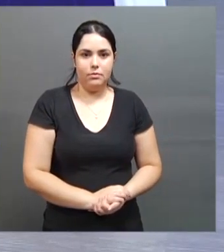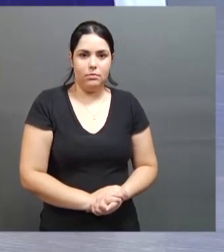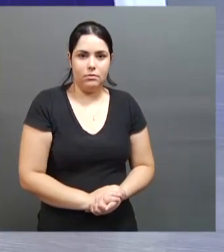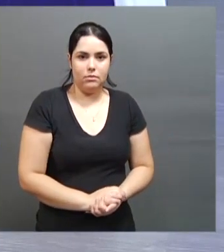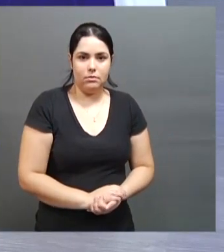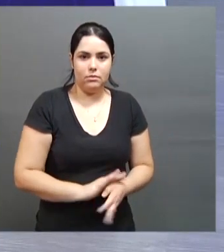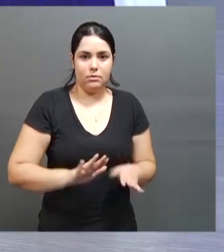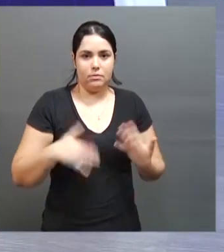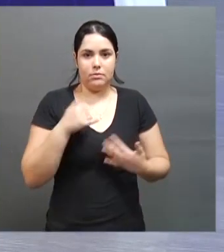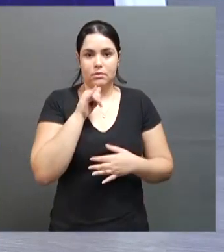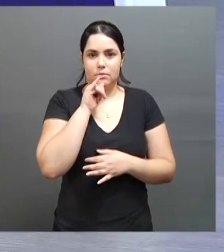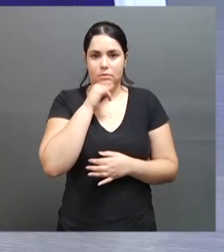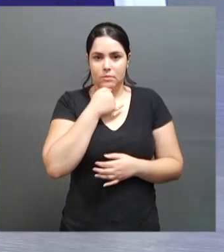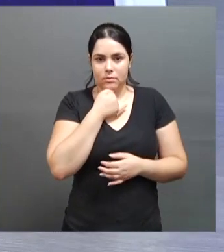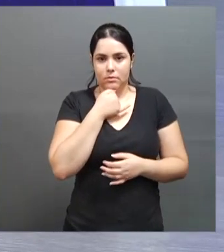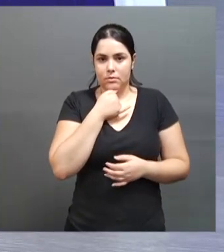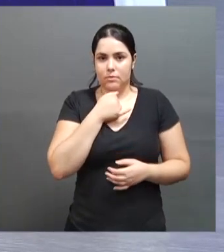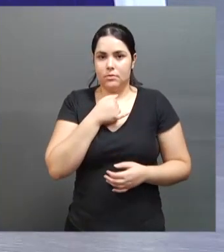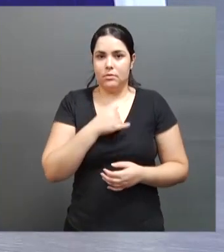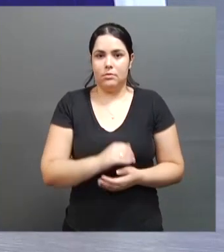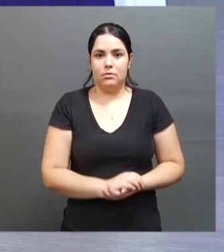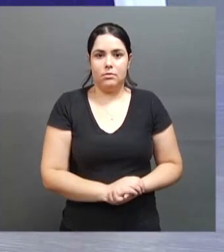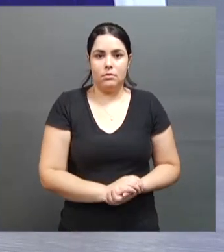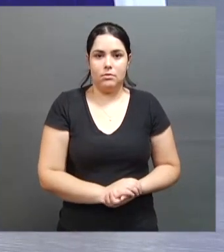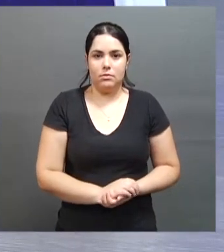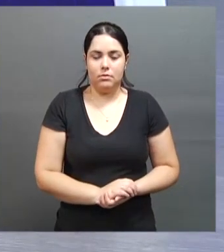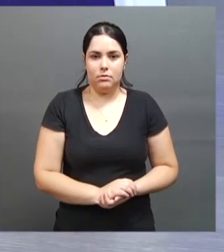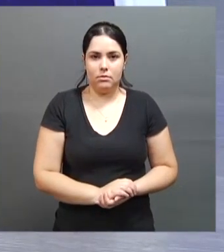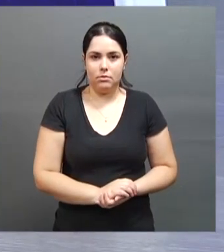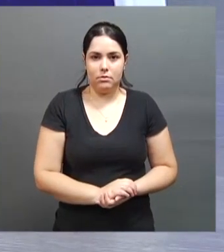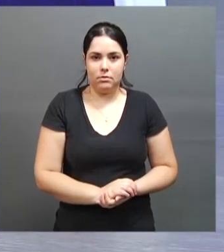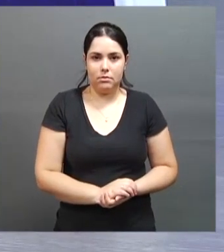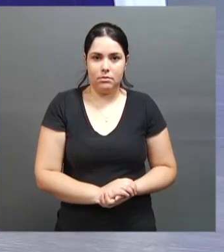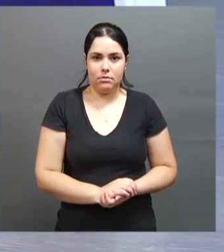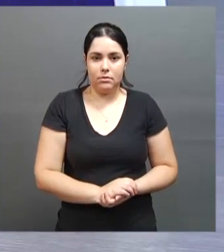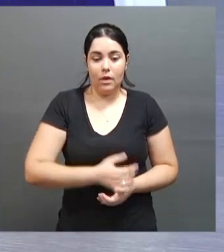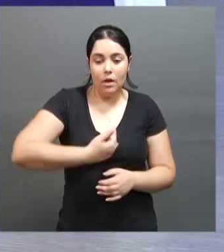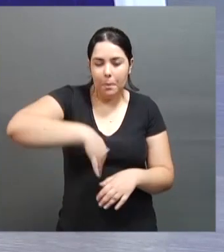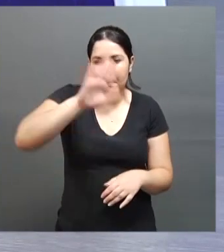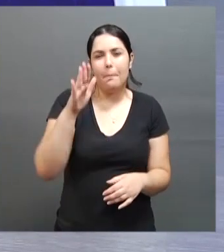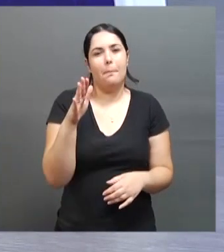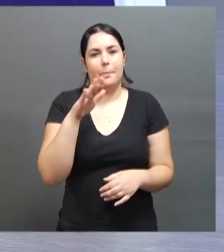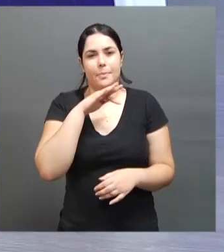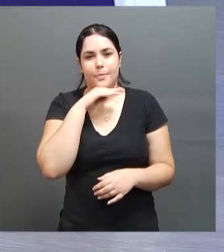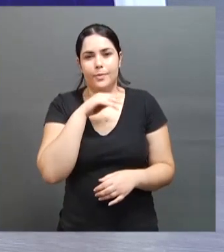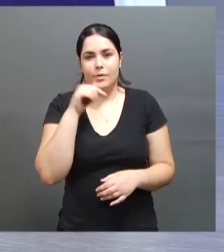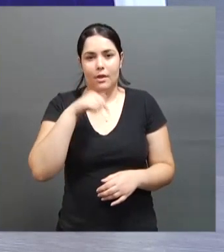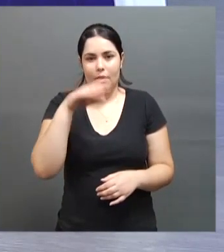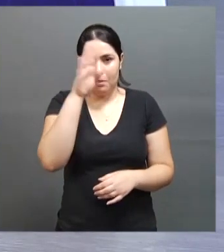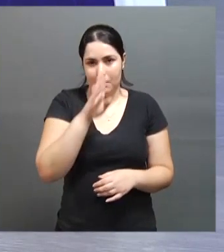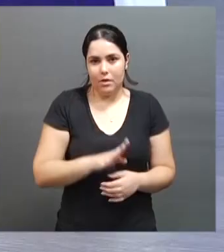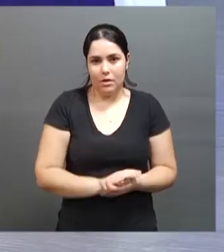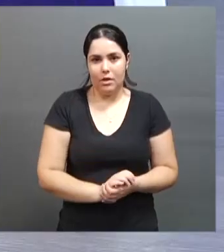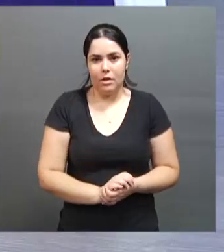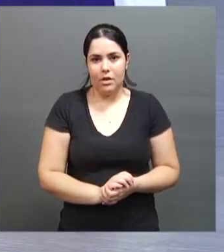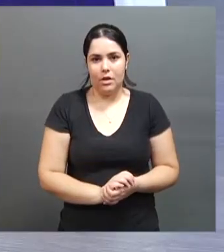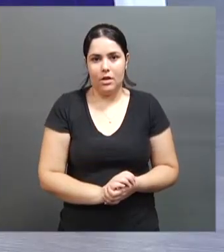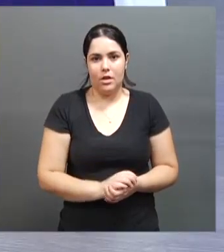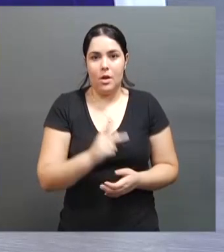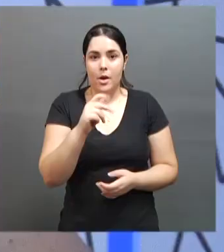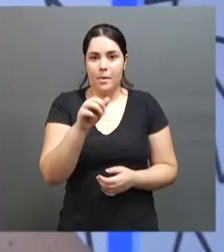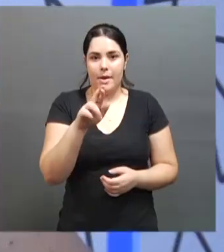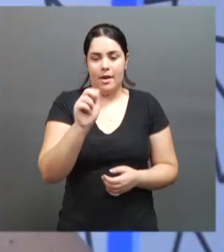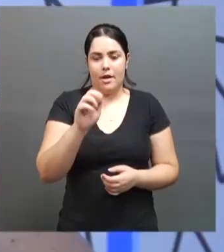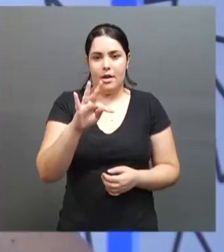Bom, infelizmente, o para-desporto, ele ainda é mais prejudicado do que o desporto mesmo.